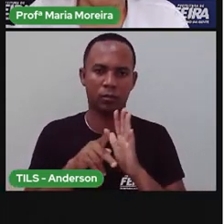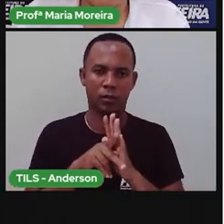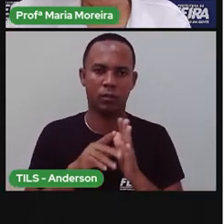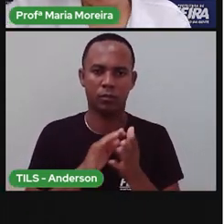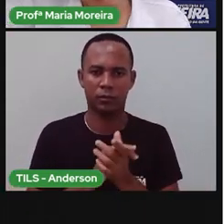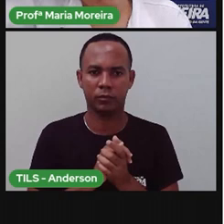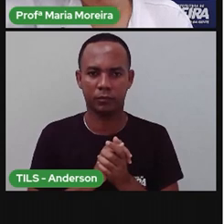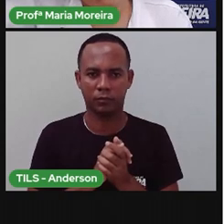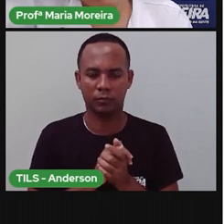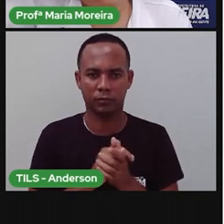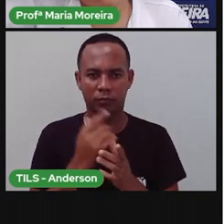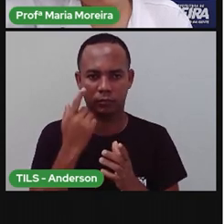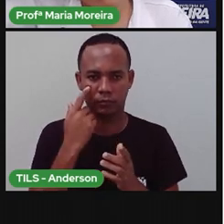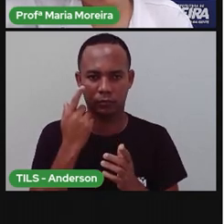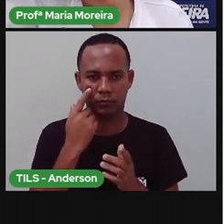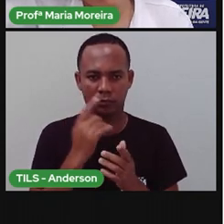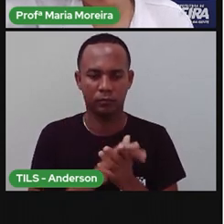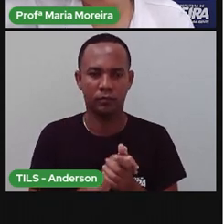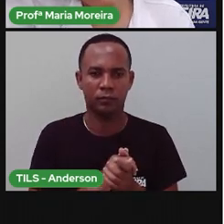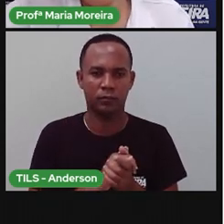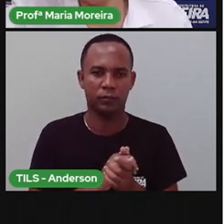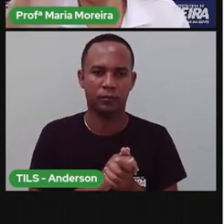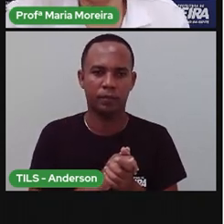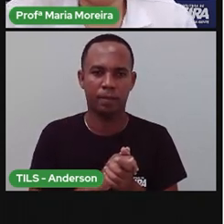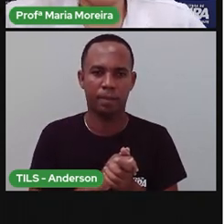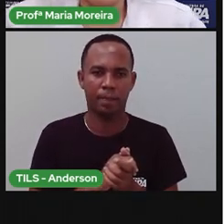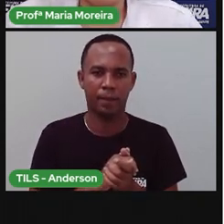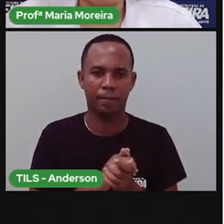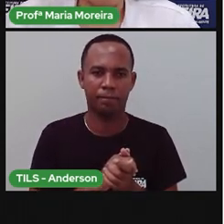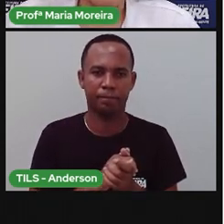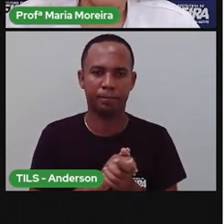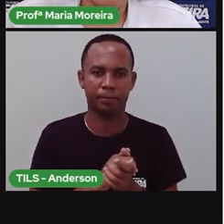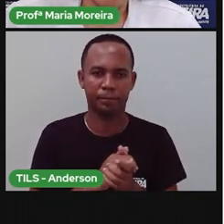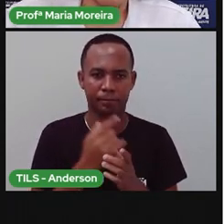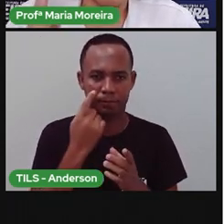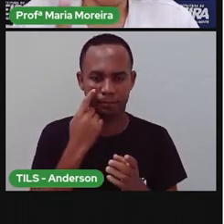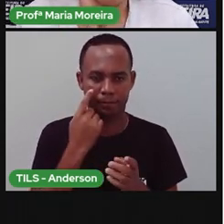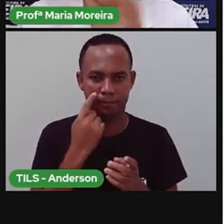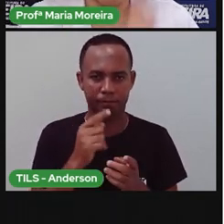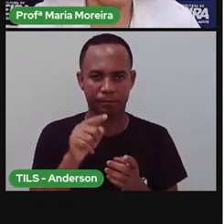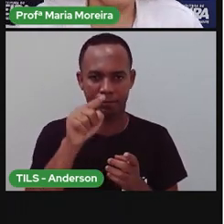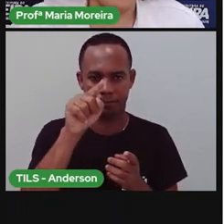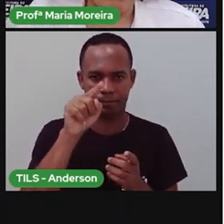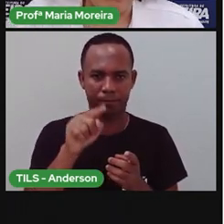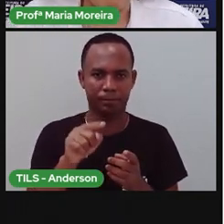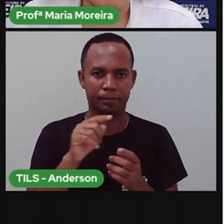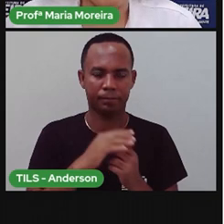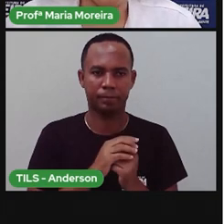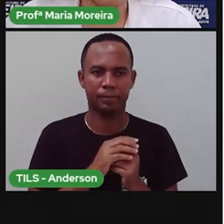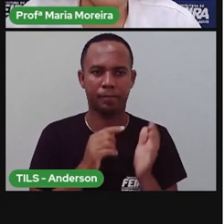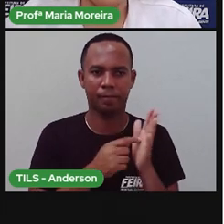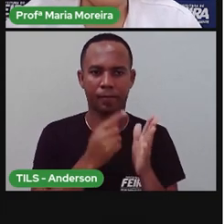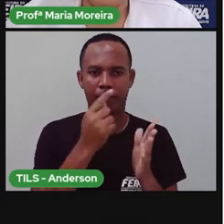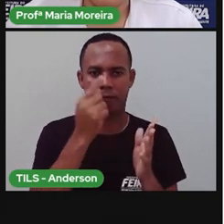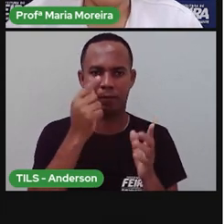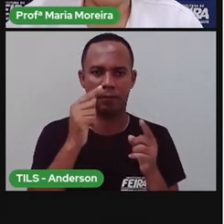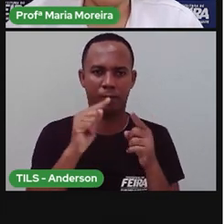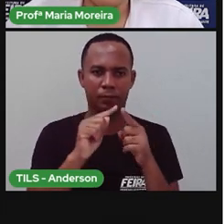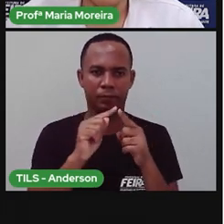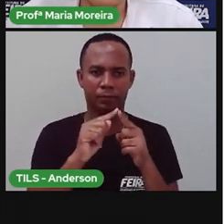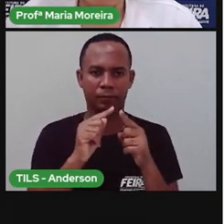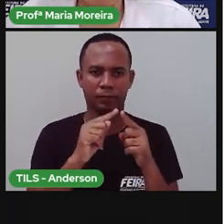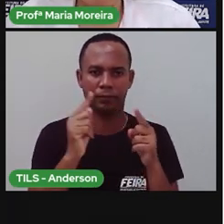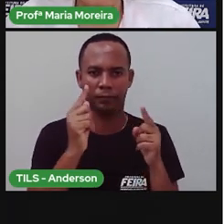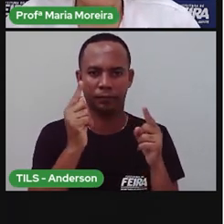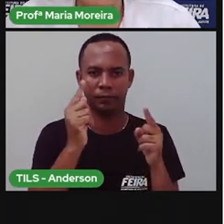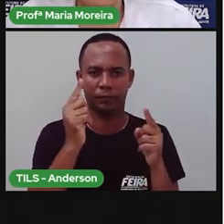tenho onze anos, tá gente? Já sou um pouquinho só mais velha, só um pouquinho. E aí eu faço o seguinte, vou fazer no por etapa. Primeiro a unidade, né?